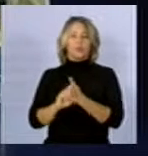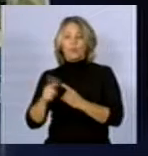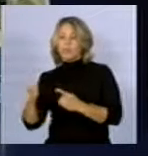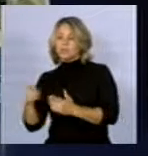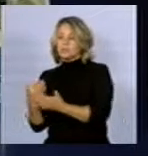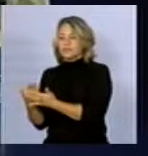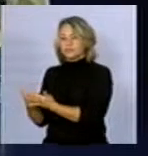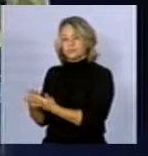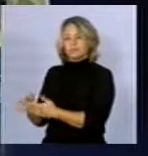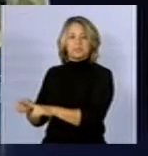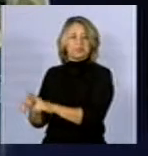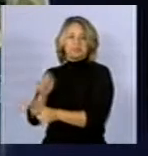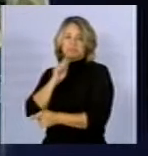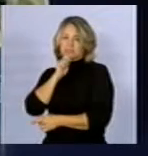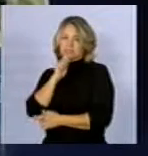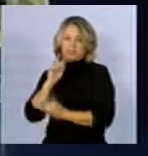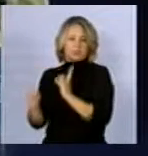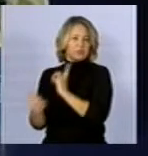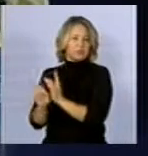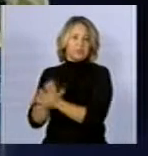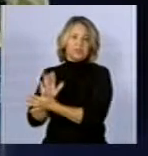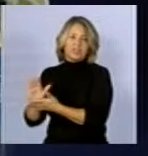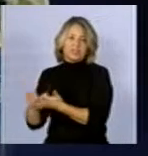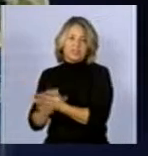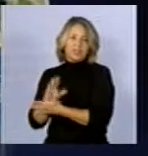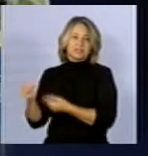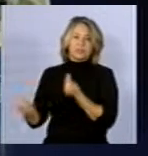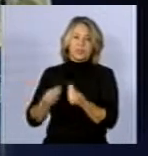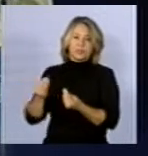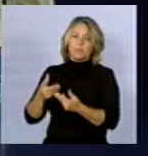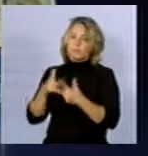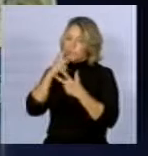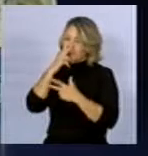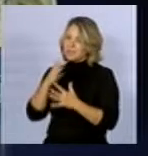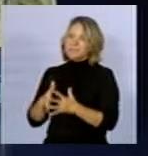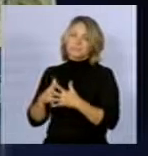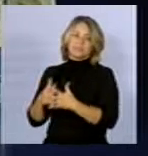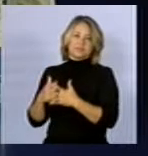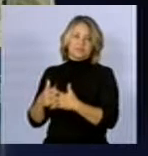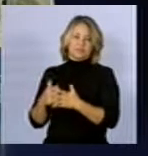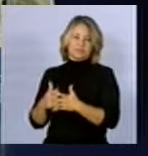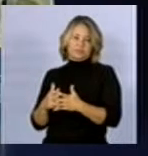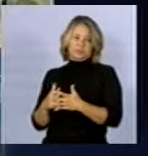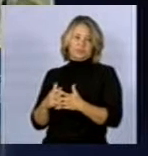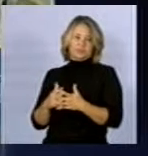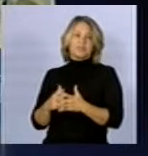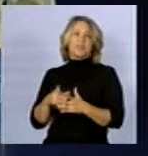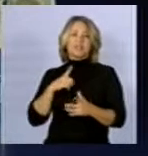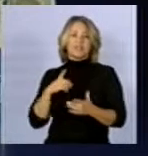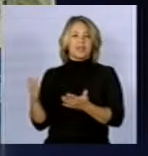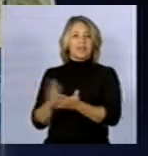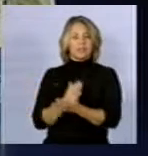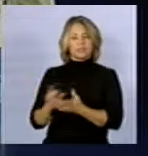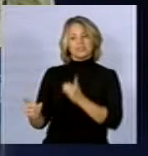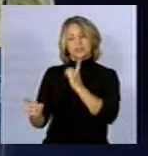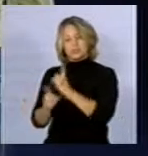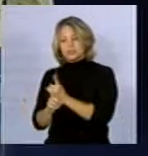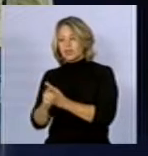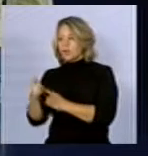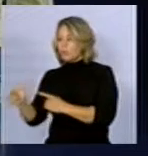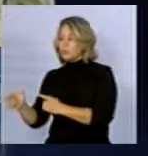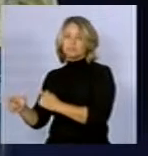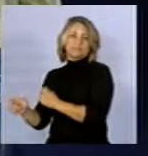autores ressaltam o possível papel do viés e o confundimento. E eu coloquei aqui alguns que encontraram, outros que não